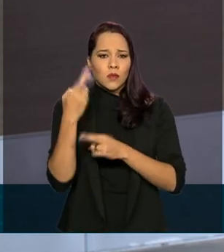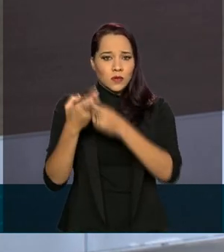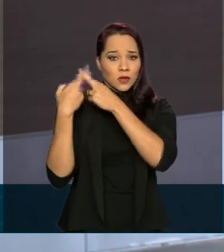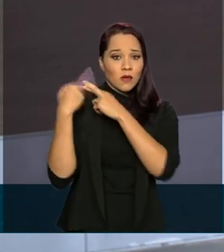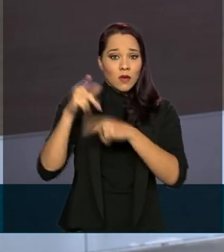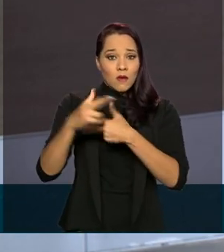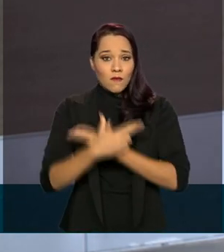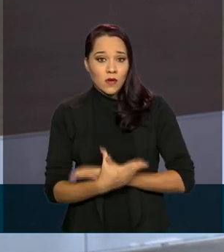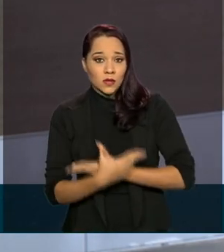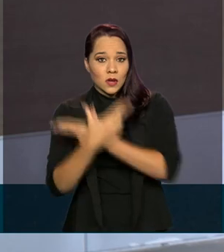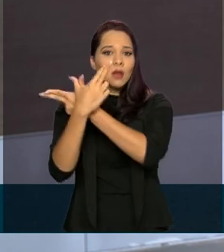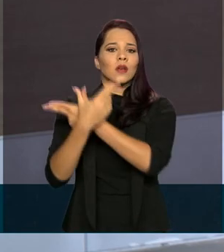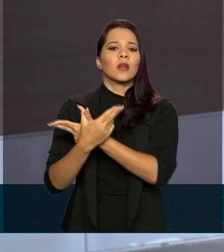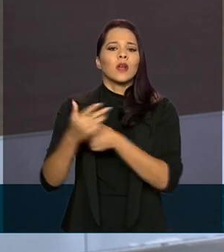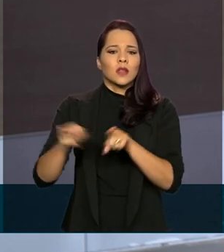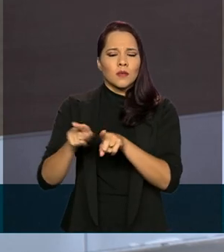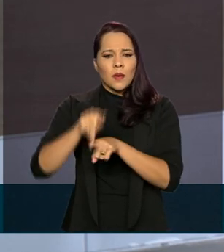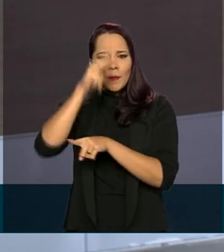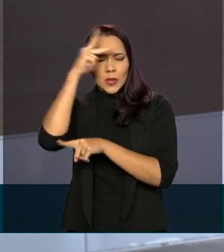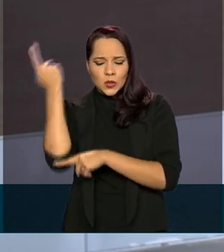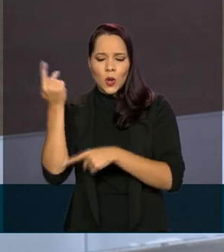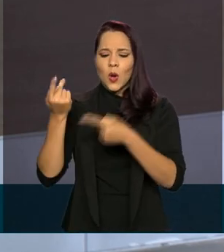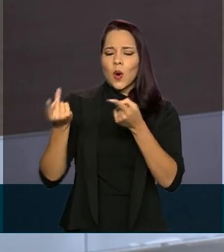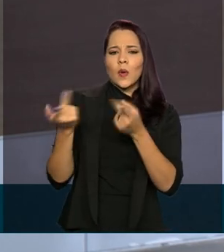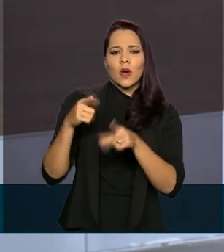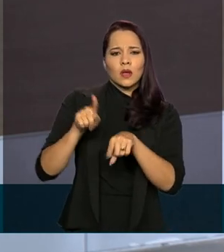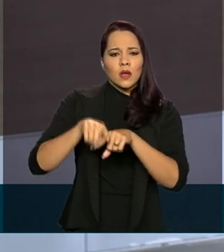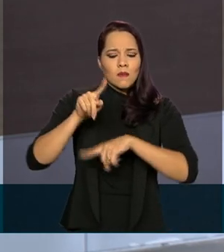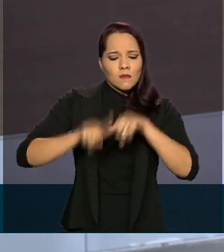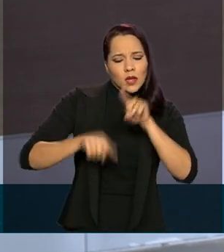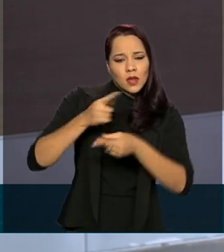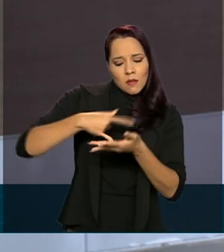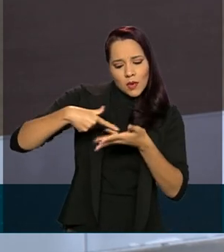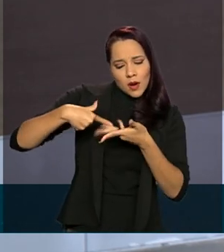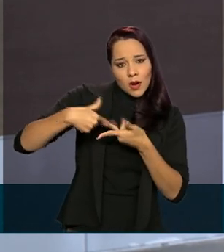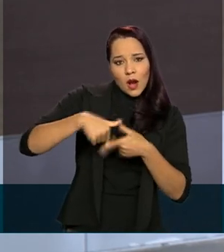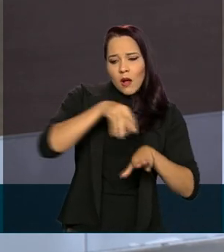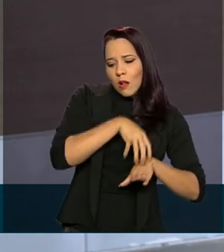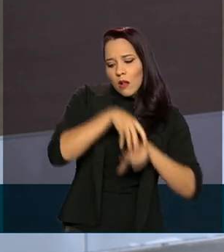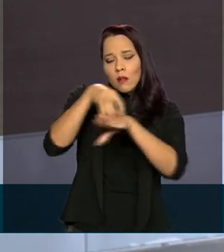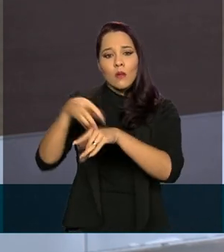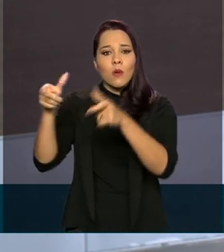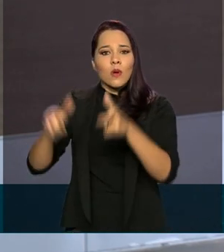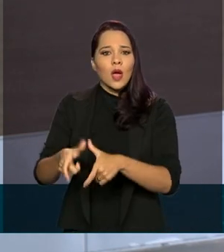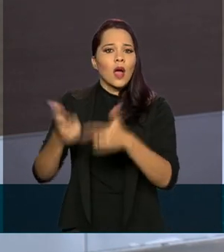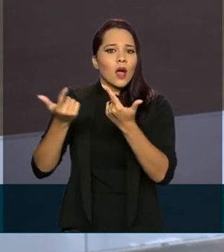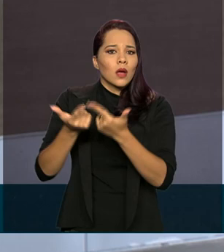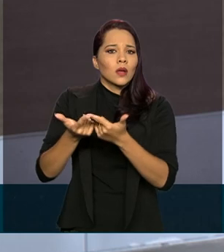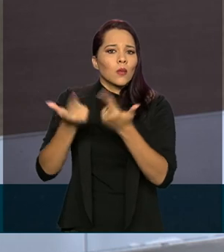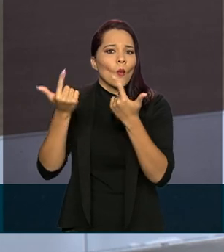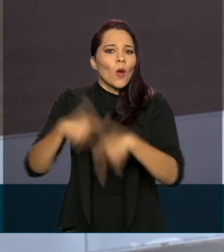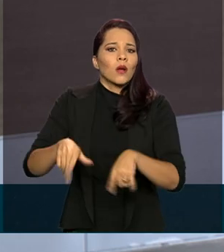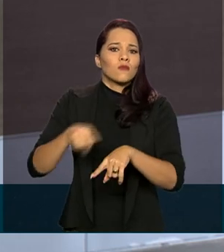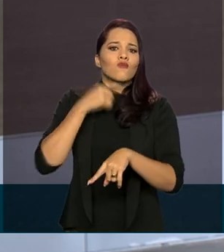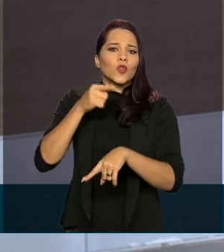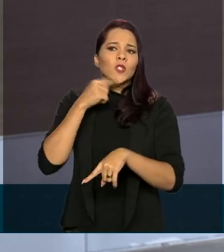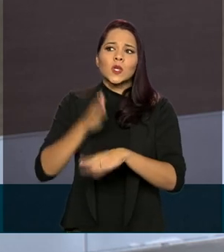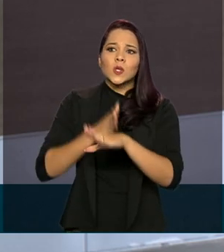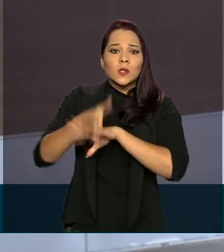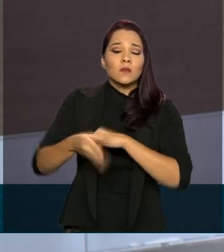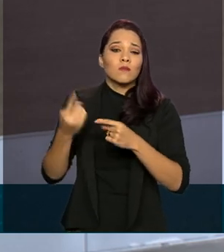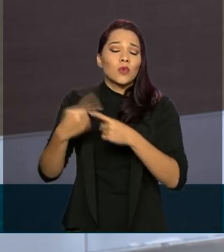que faz também o transporte de pessoal, de material e de mantimentos a locais que ficaram isolados por causa do fogo.